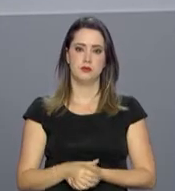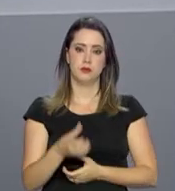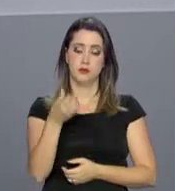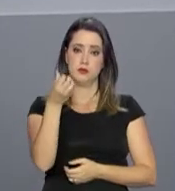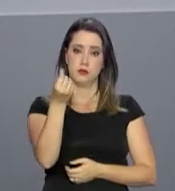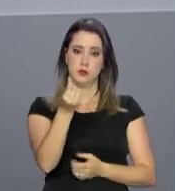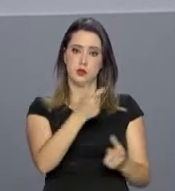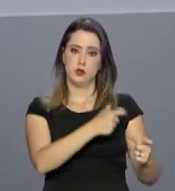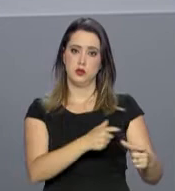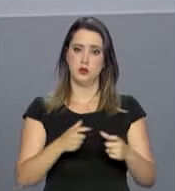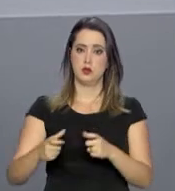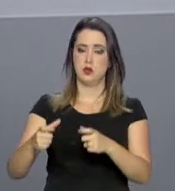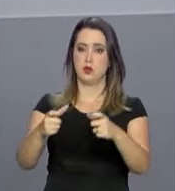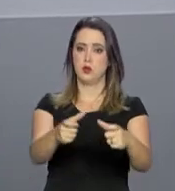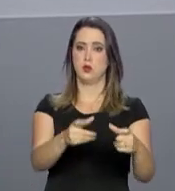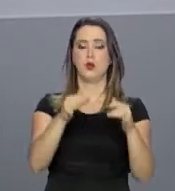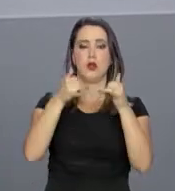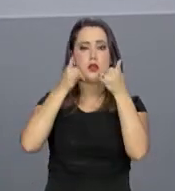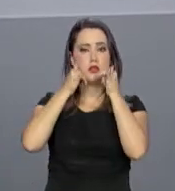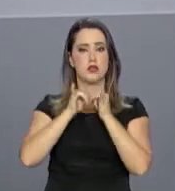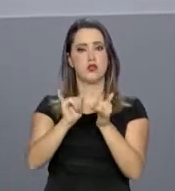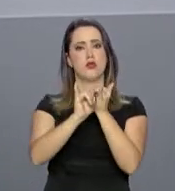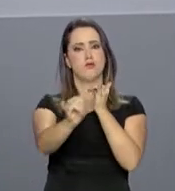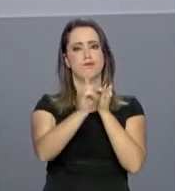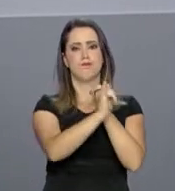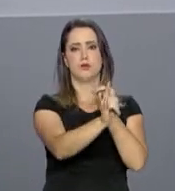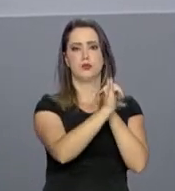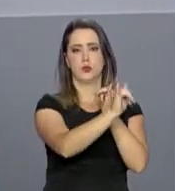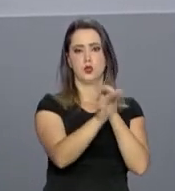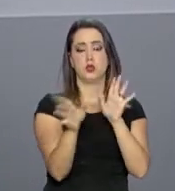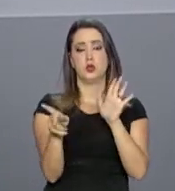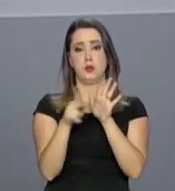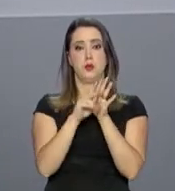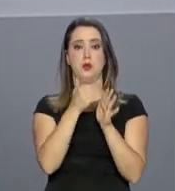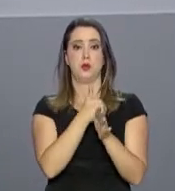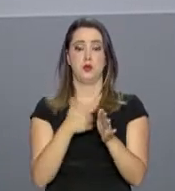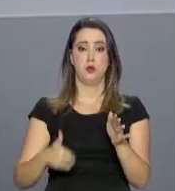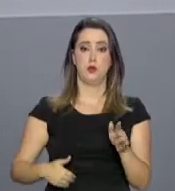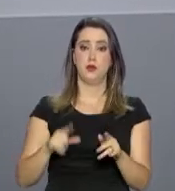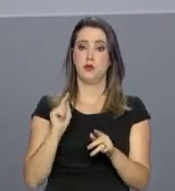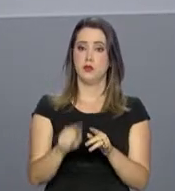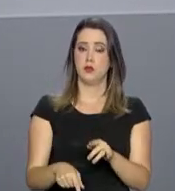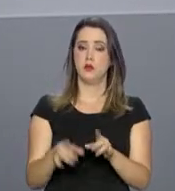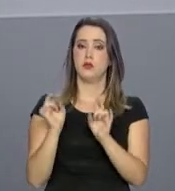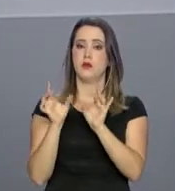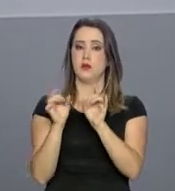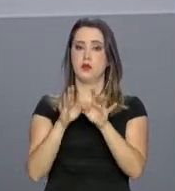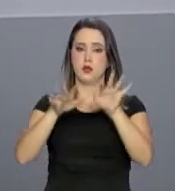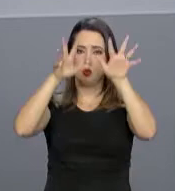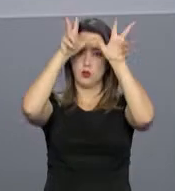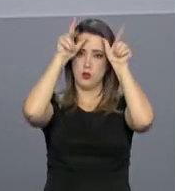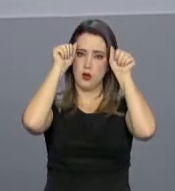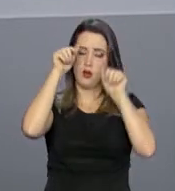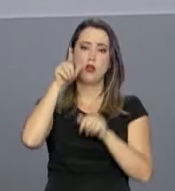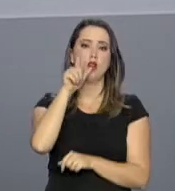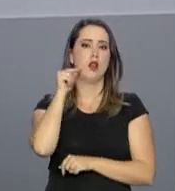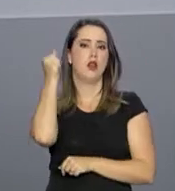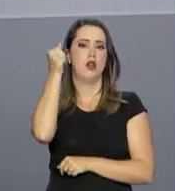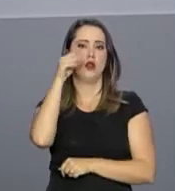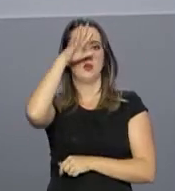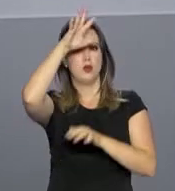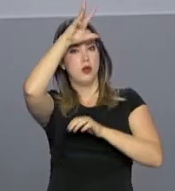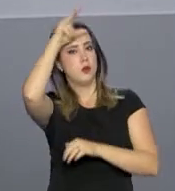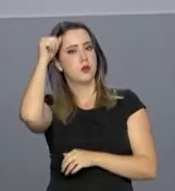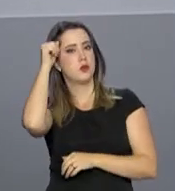Seis distribuidoras de energia elétrica ligadas à Eletrobras vão ser leiloadas nos estados do Acre, Alagoas, Amazonas,